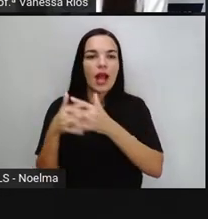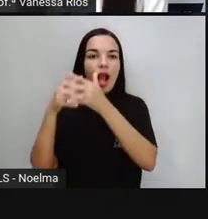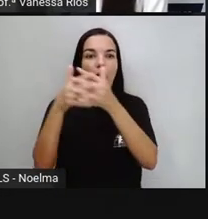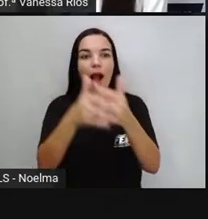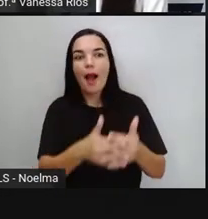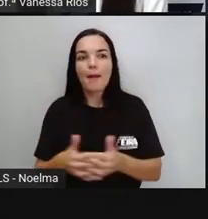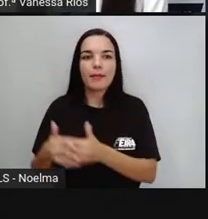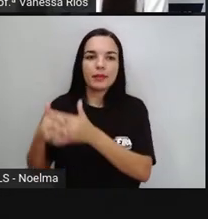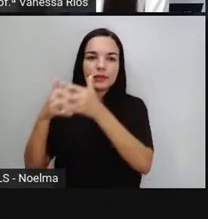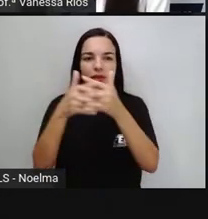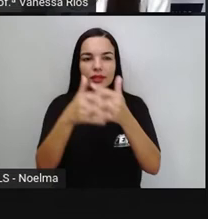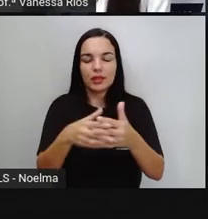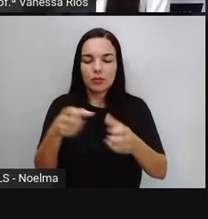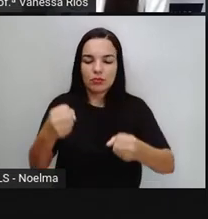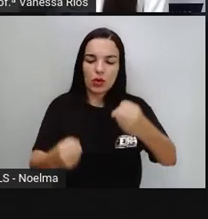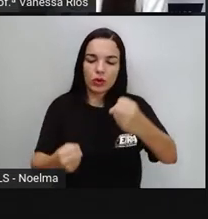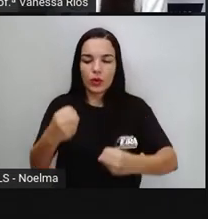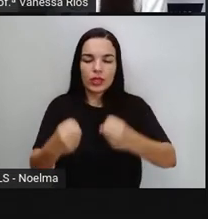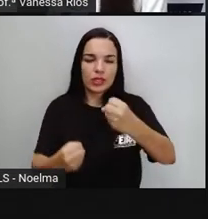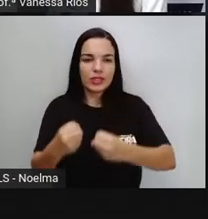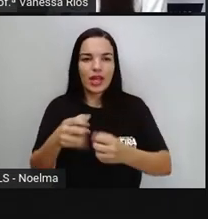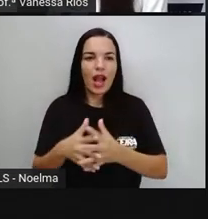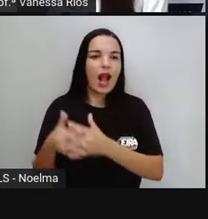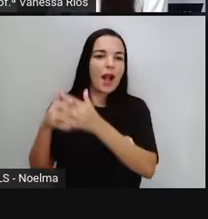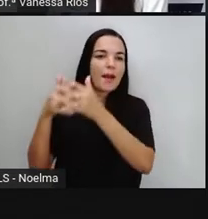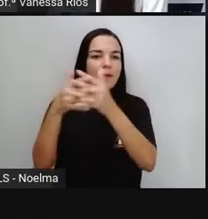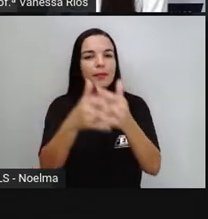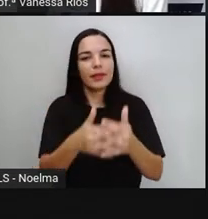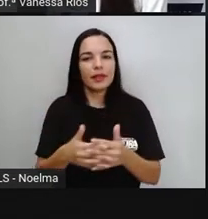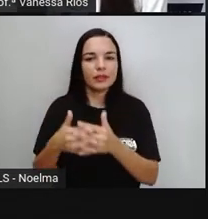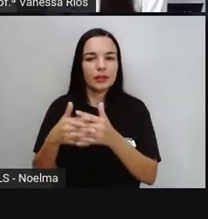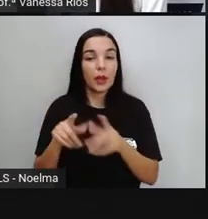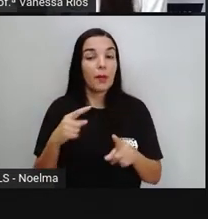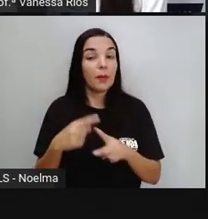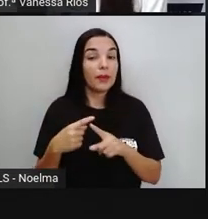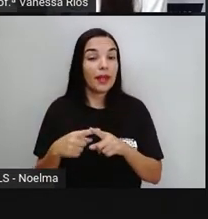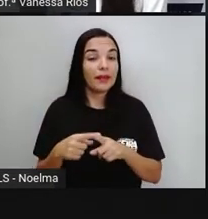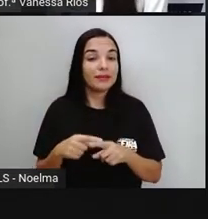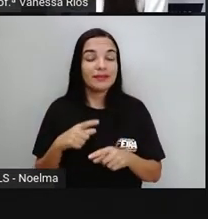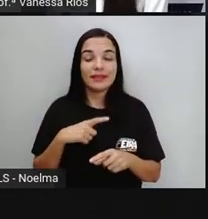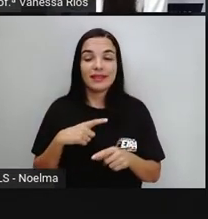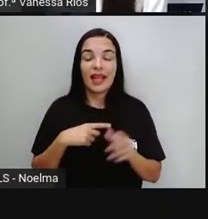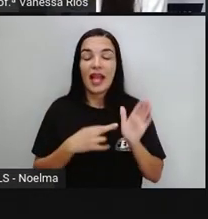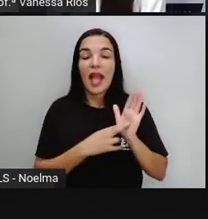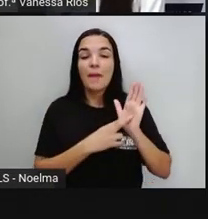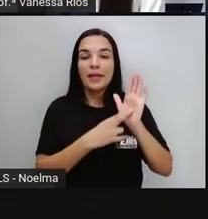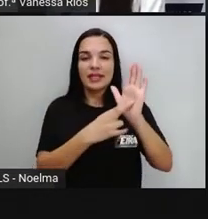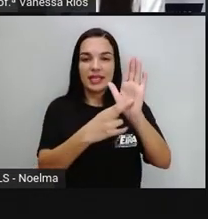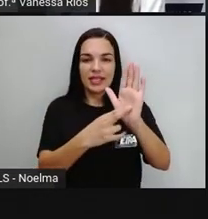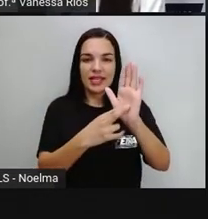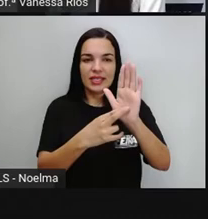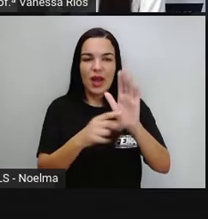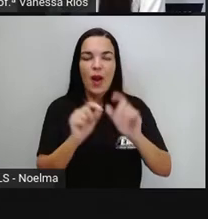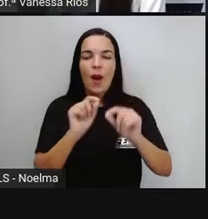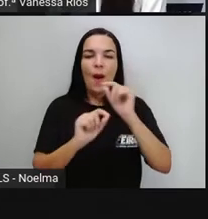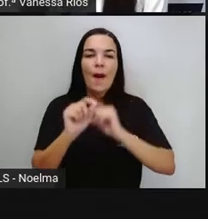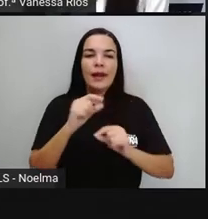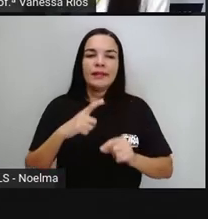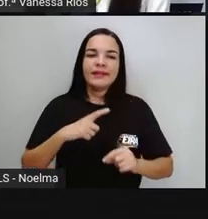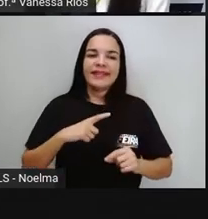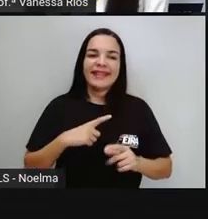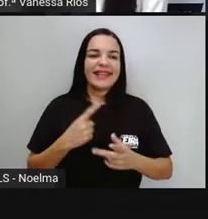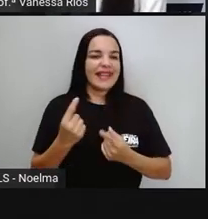da ação, né? Das ações econômicas aí da cidade, já que Feira de Santana se encontra no entroncamento